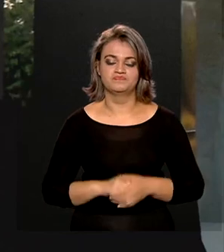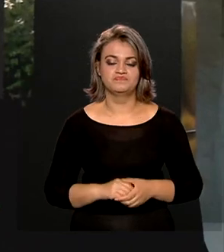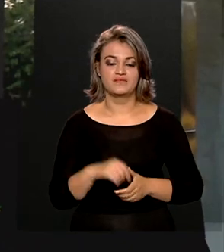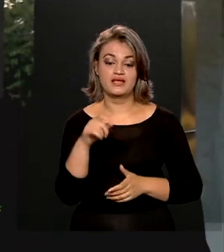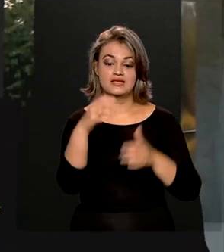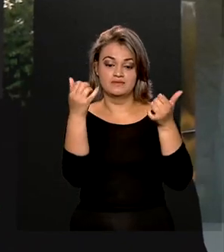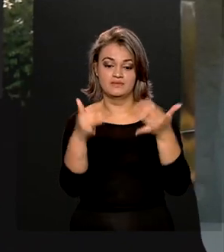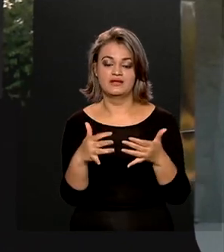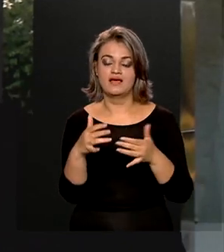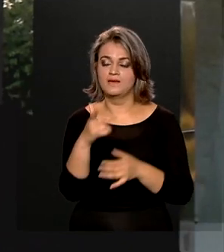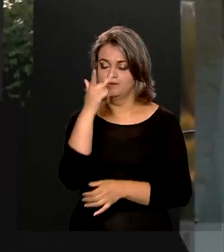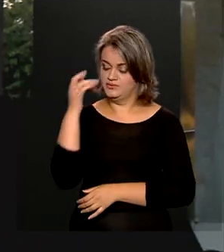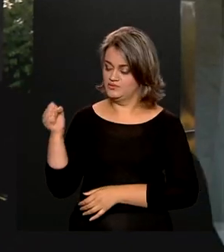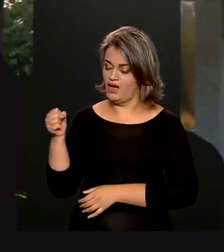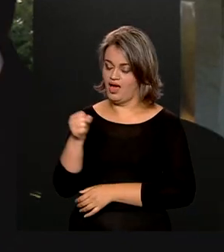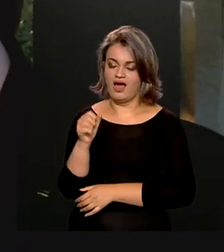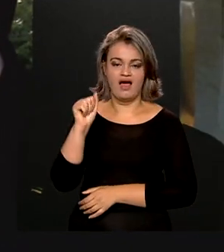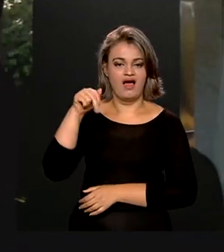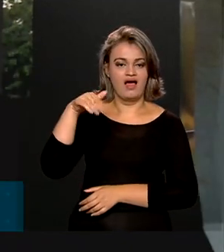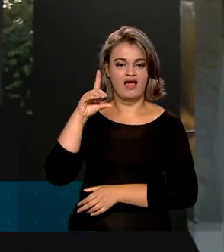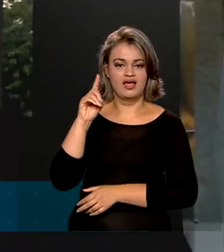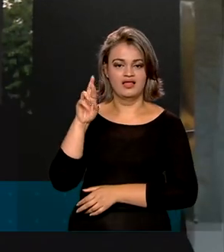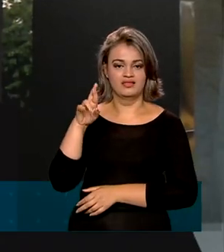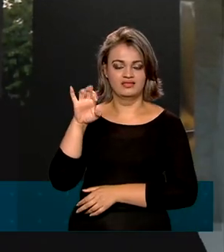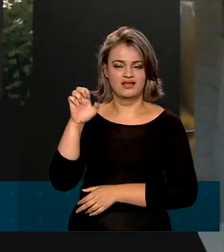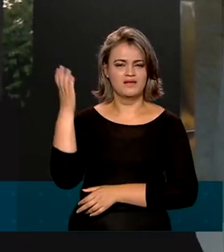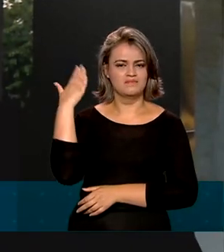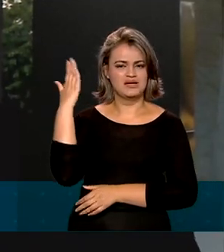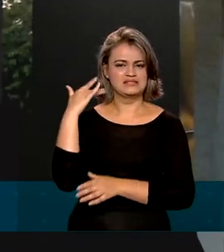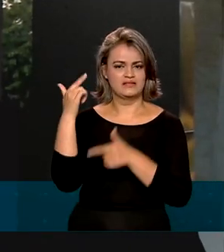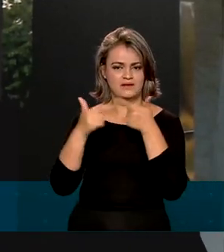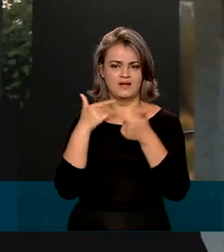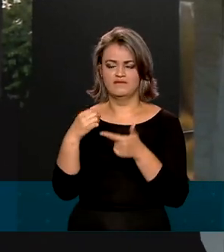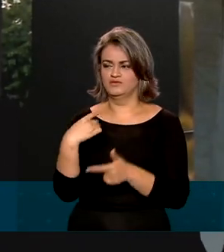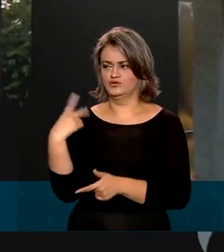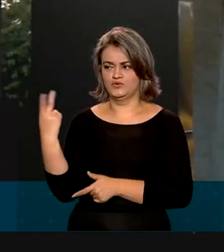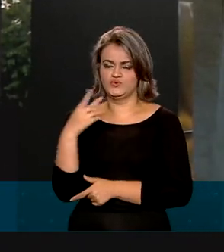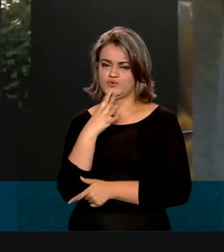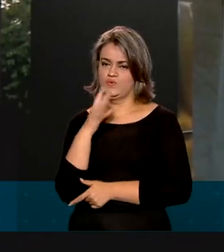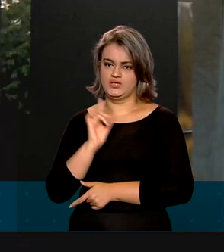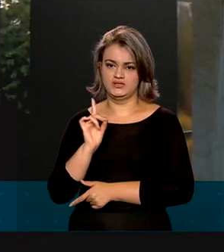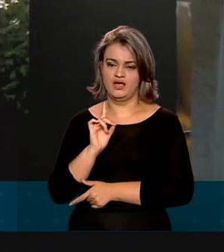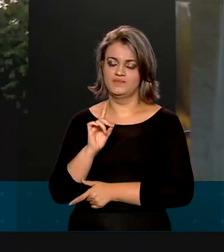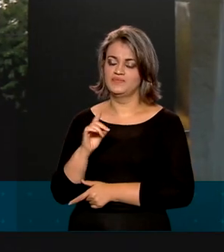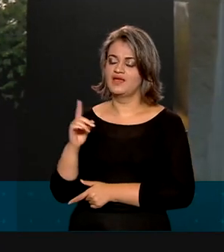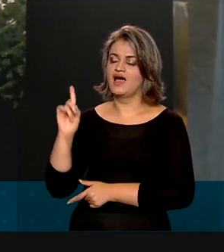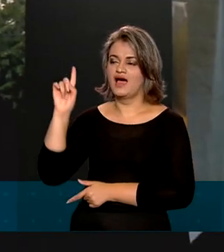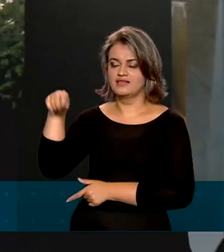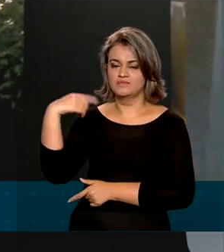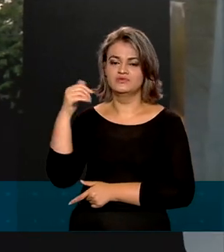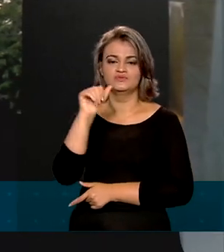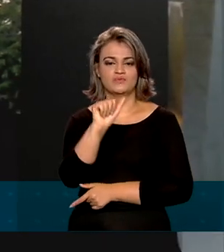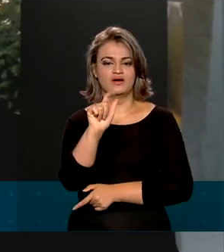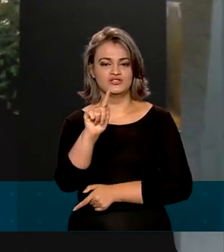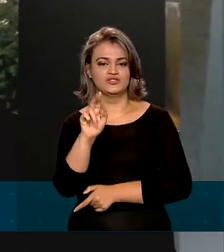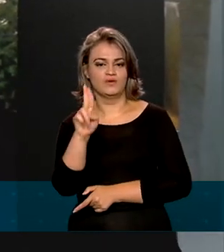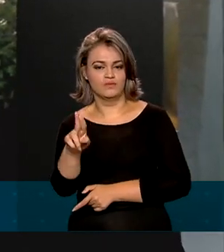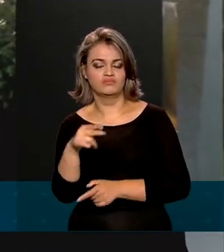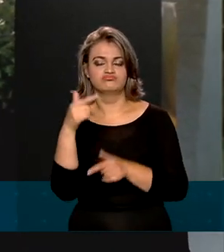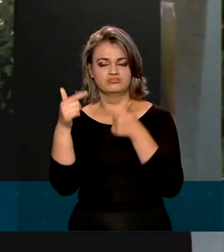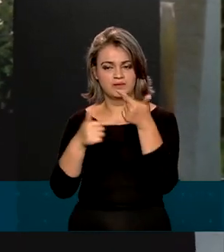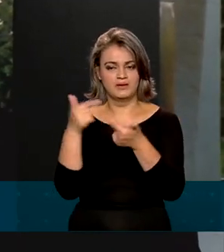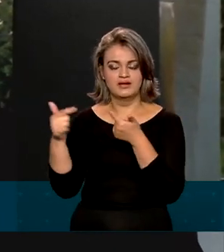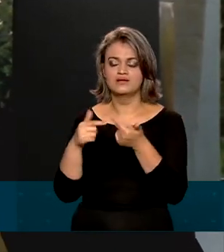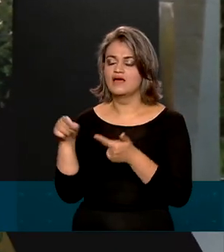Ele é uma pessoa que, pela função que ocupou no passado, até antes de me conhecer, e depois na AGU e na Justiça,